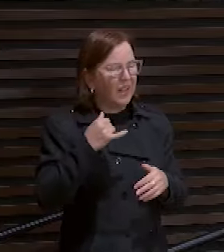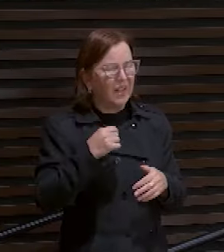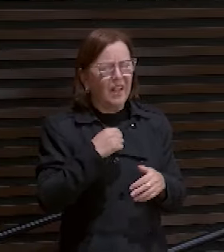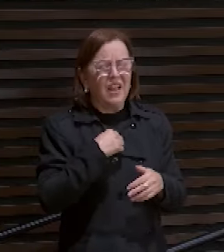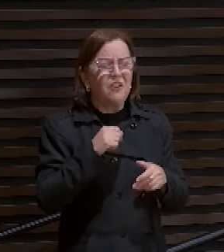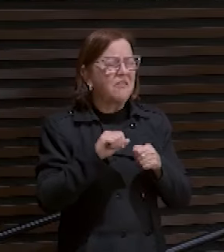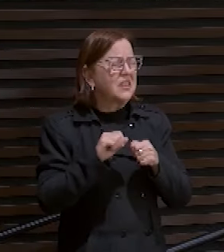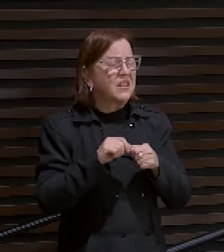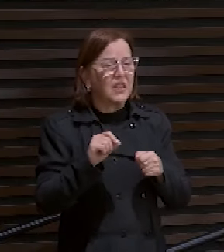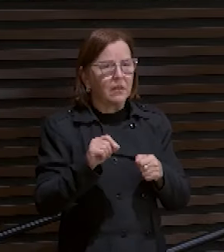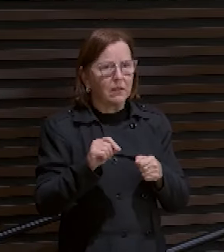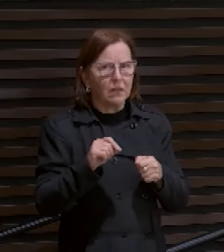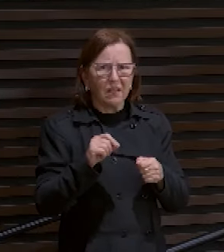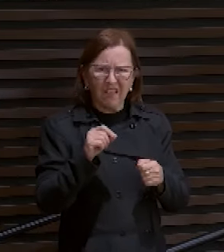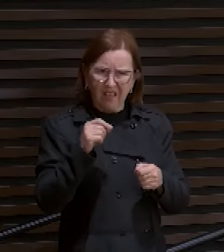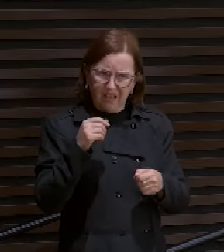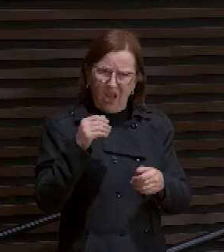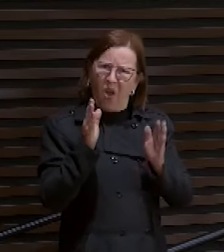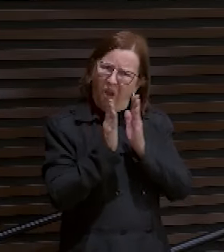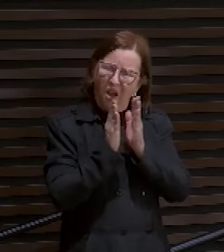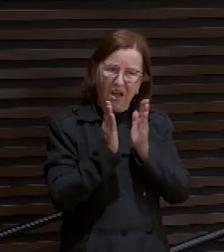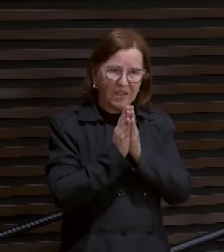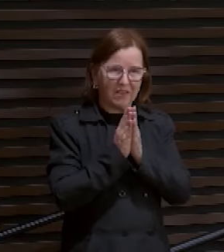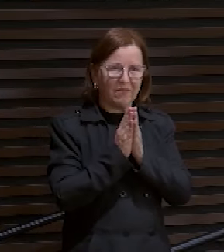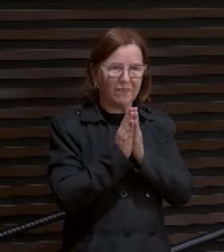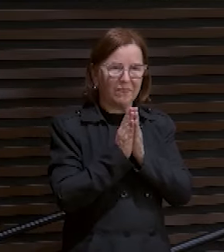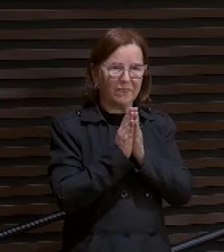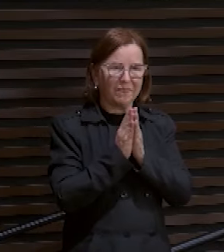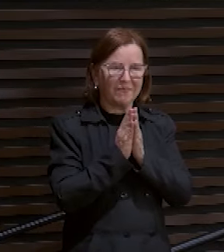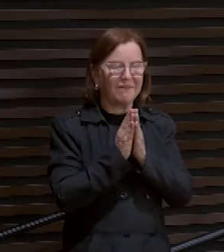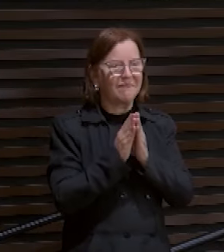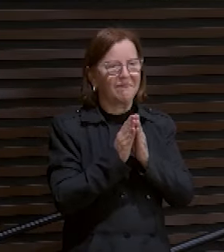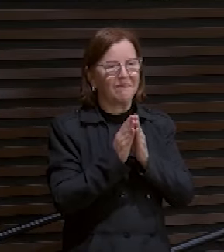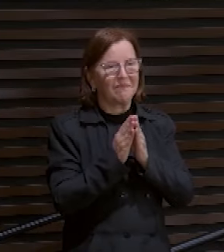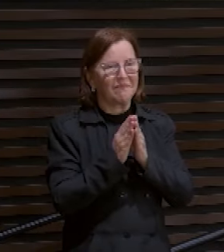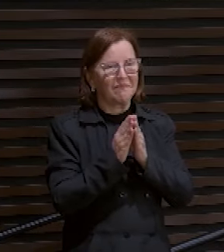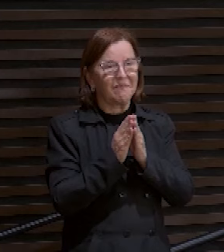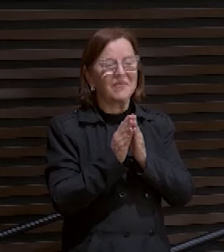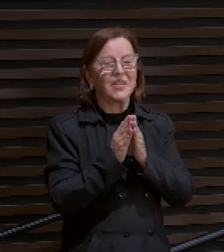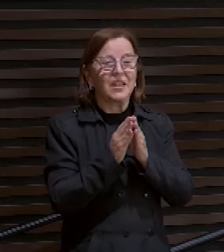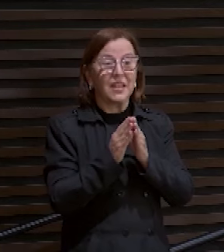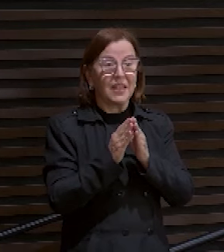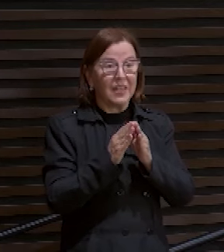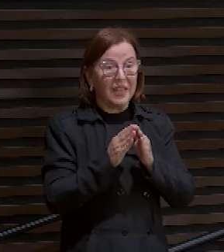diante do trono da graça do Pai. Ele é teu salvador ou não é seu salvador?